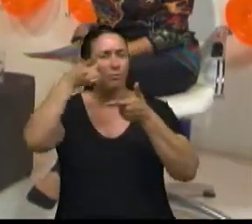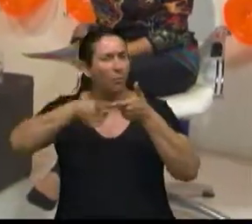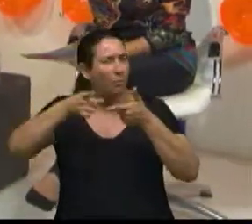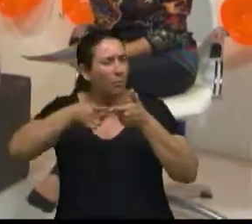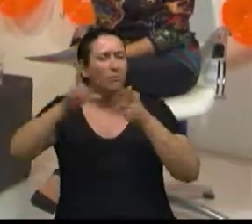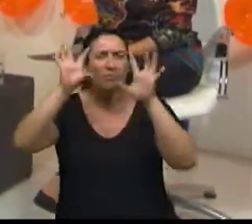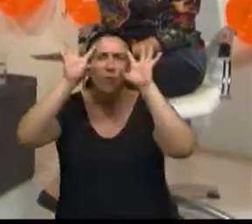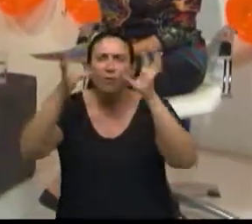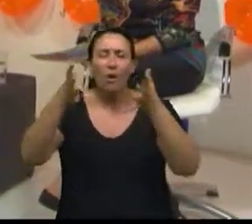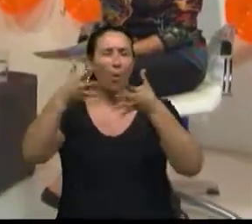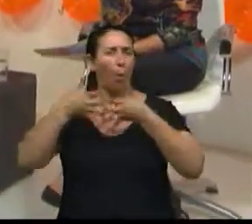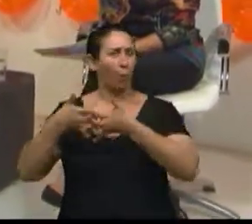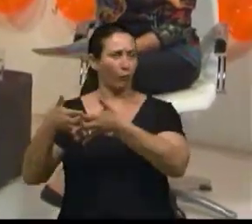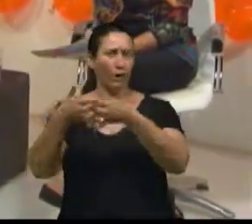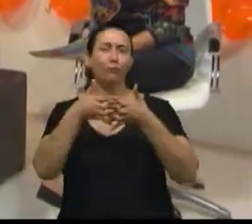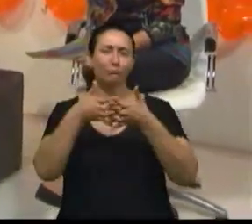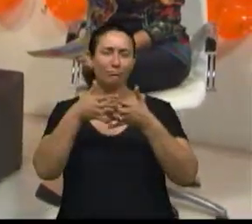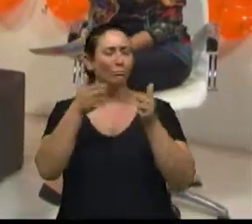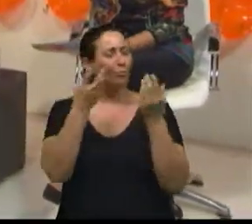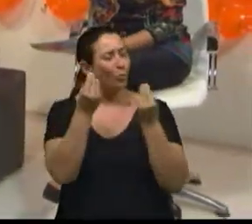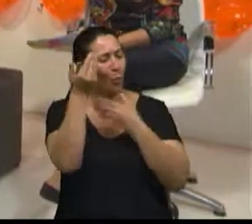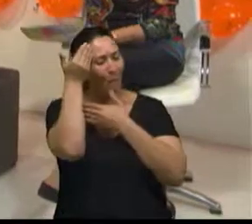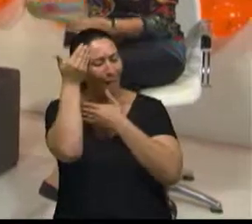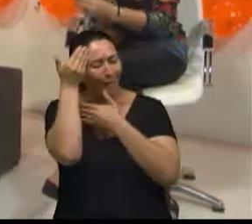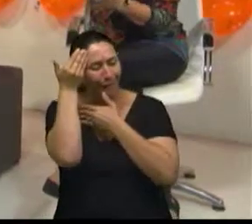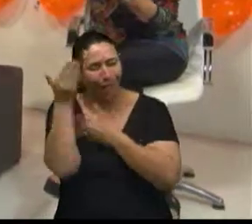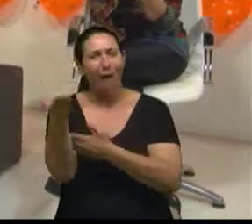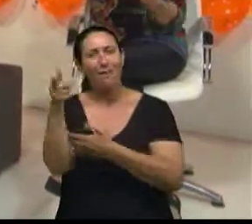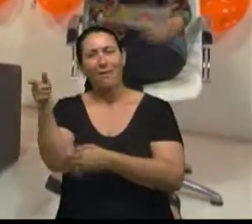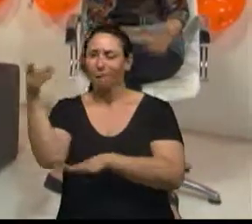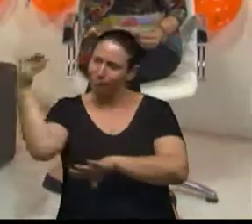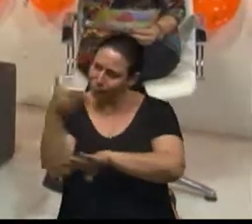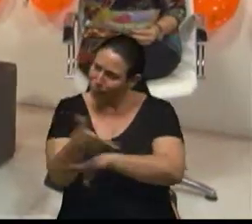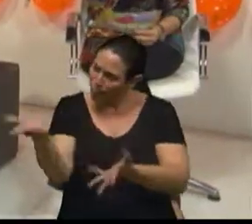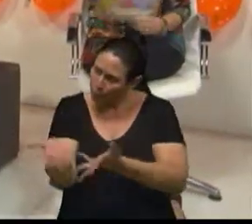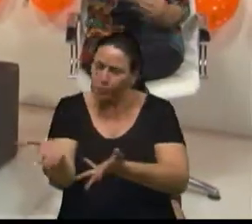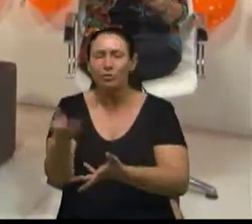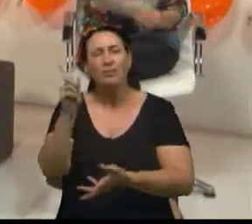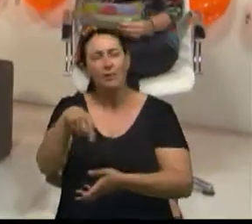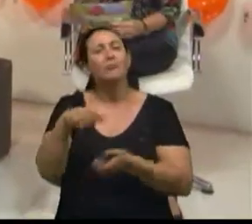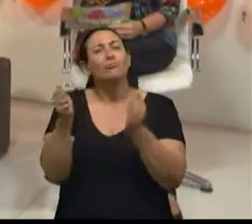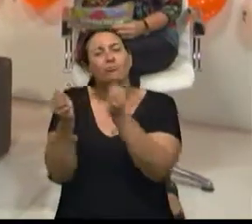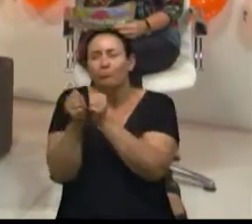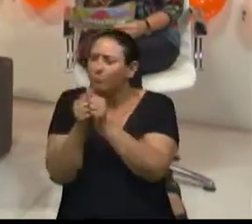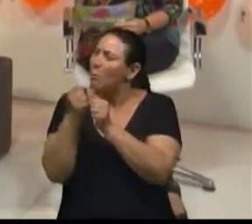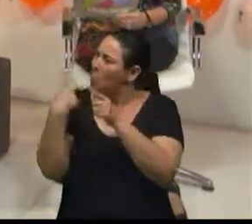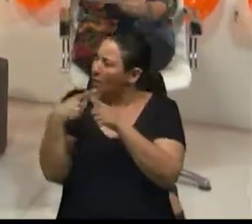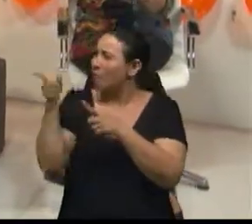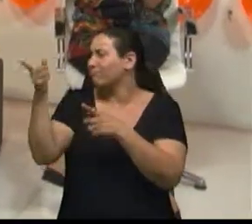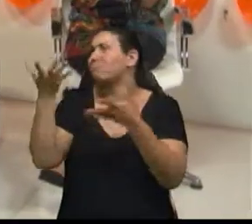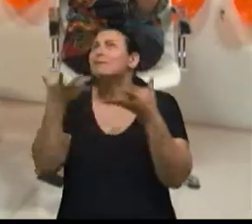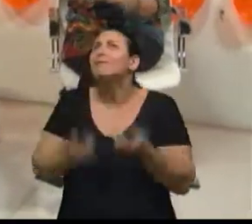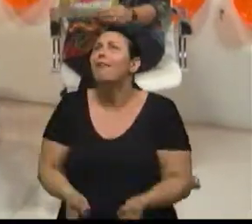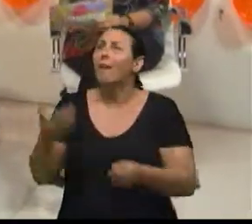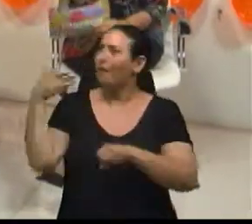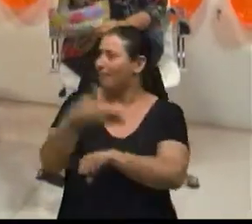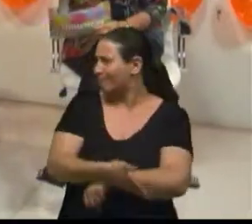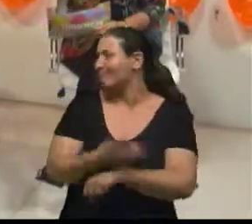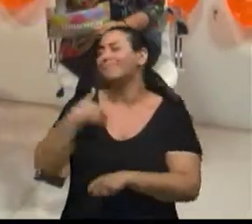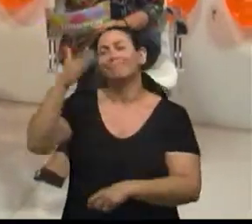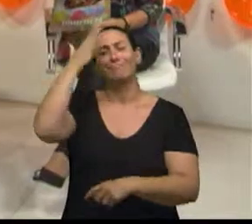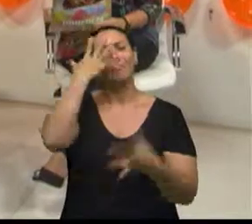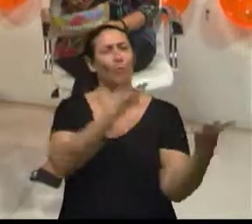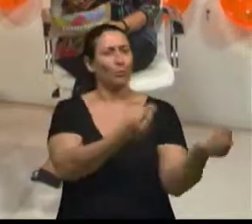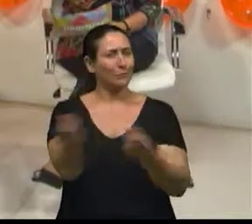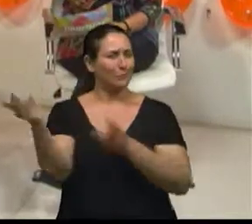todos os conflitos da melhor forma. Muito obrigada, doutor Milman, por ter fechado a sua agenda para estar aqui com a gente. Eu tenho certeza que o pessoal de casa